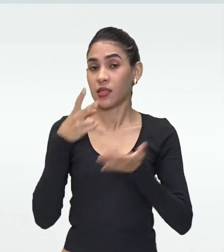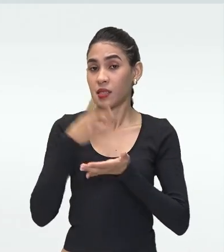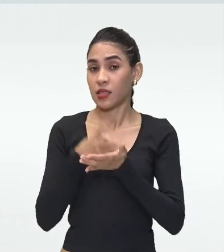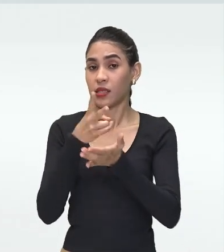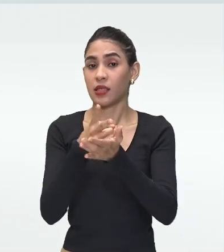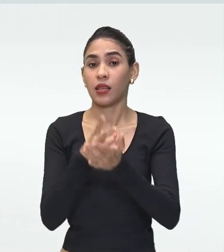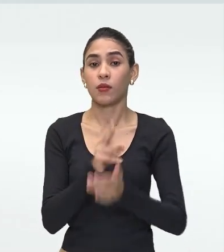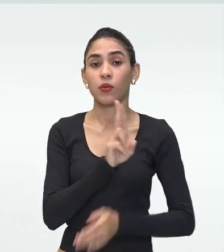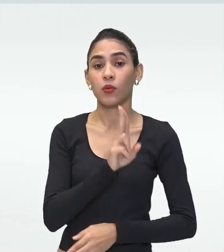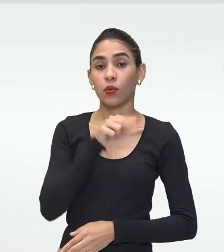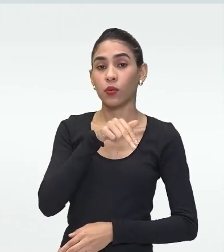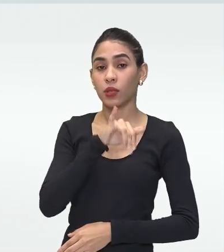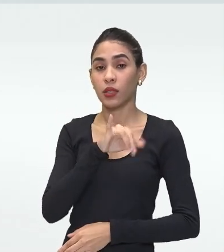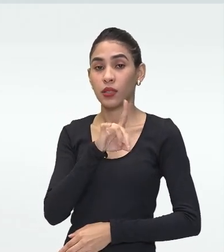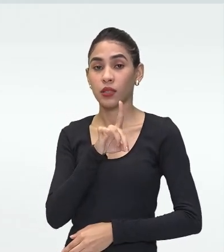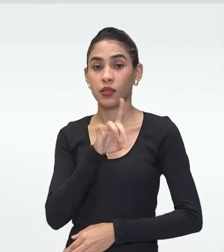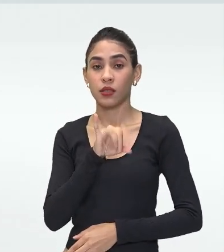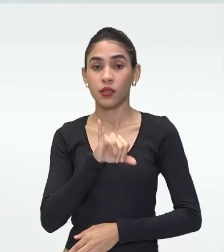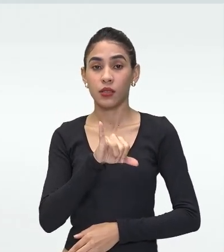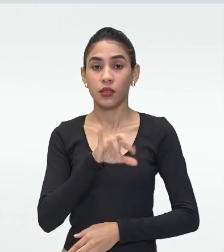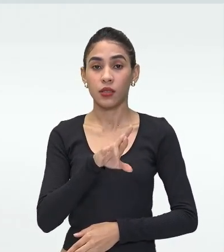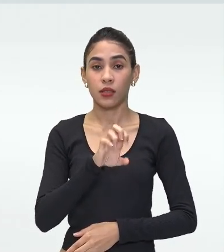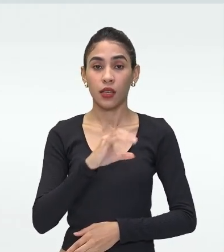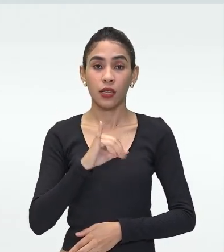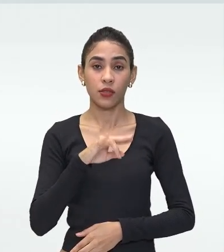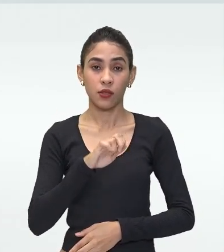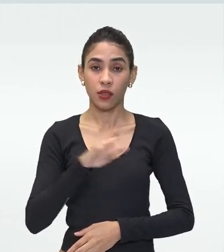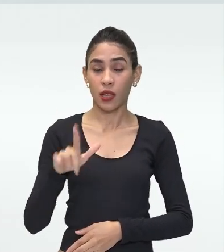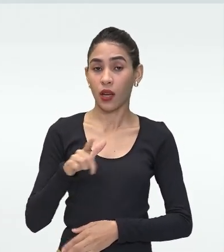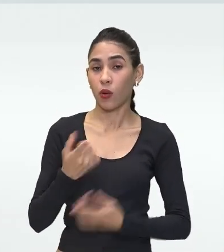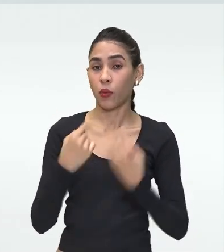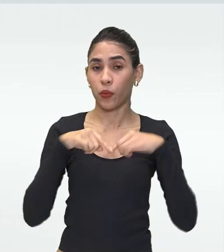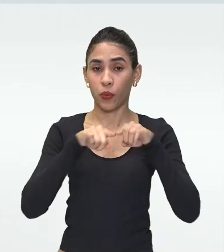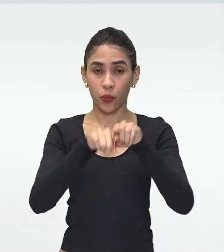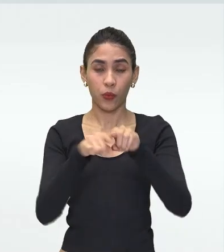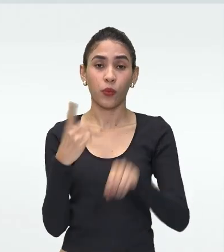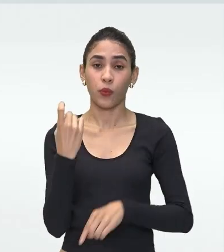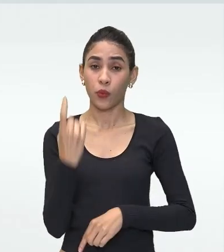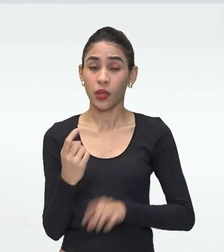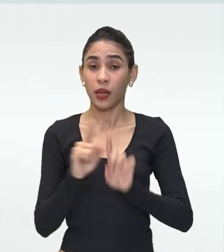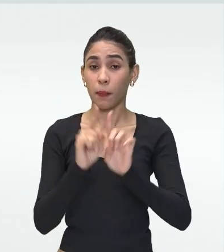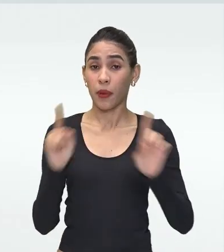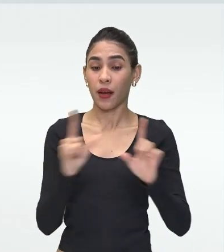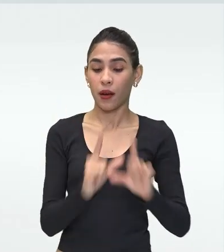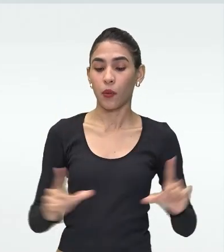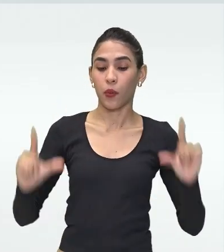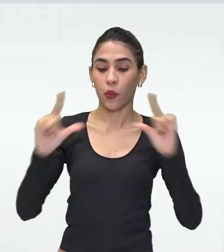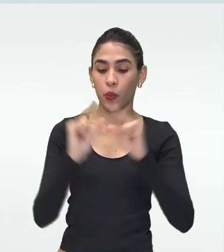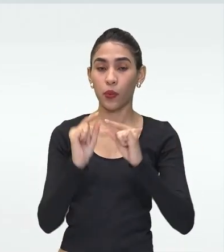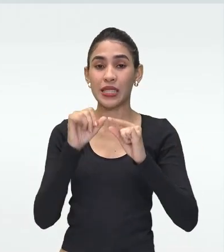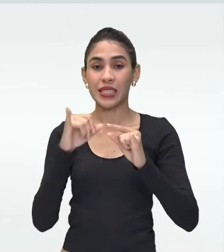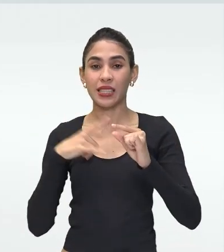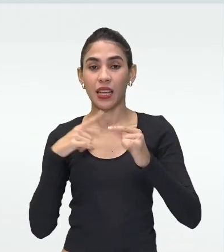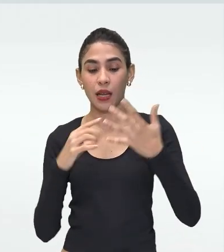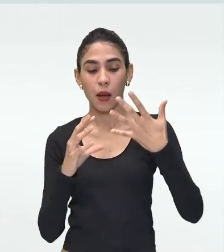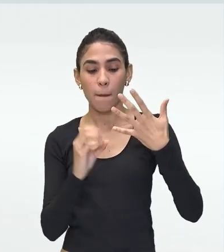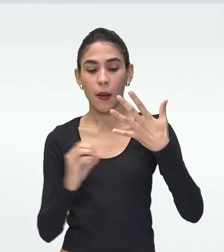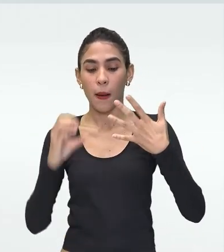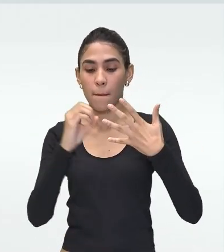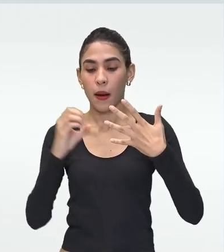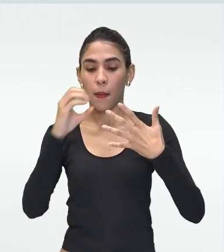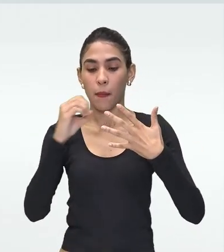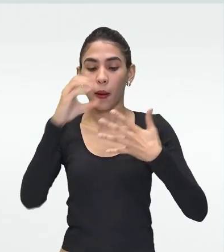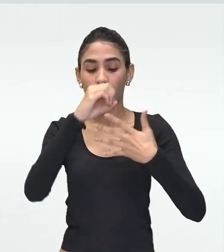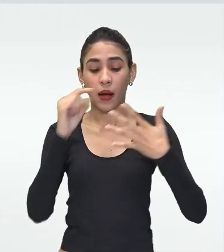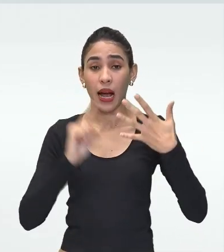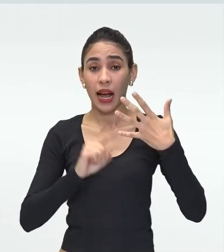unidirecional Segue uma única direção E ela sempre diminui Numa cadeia trófica Nos produtores Vai